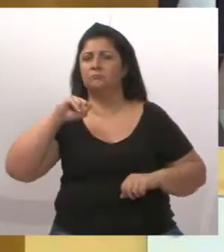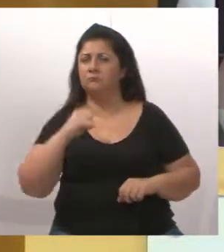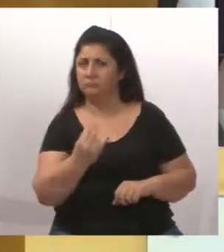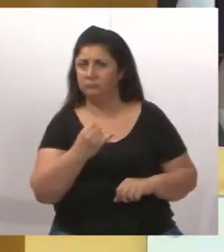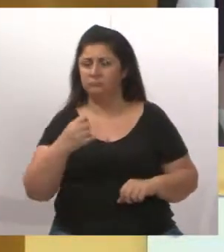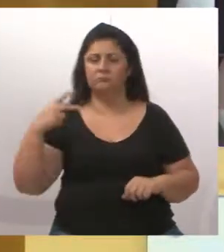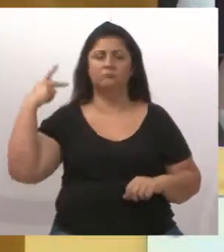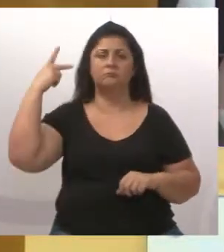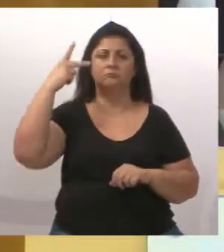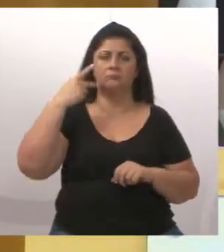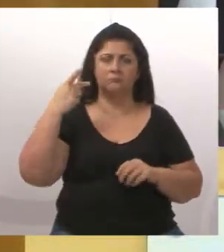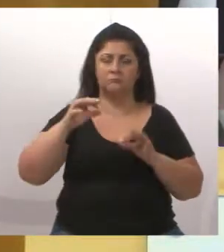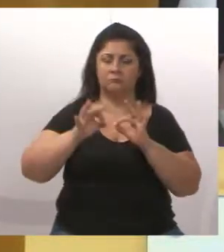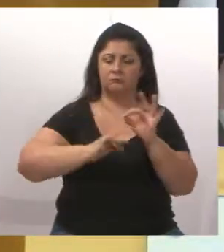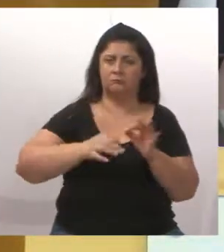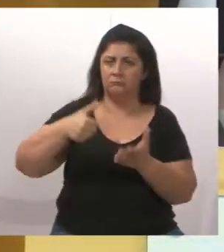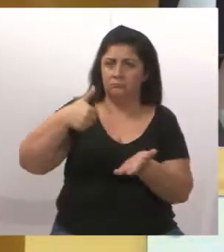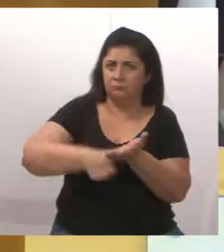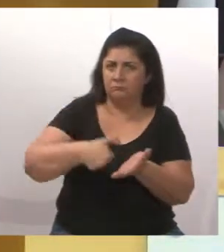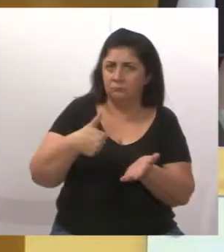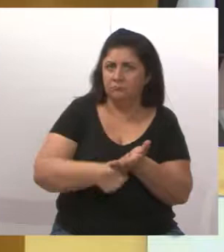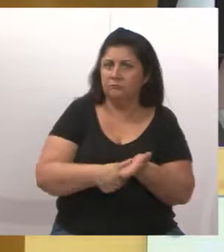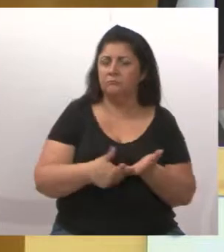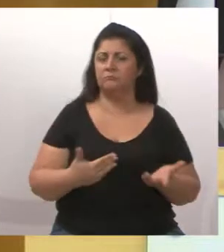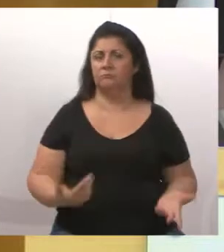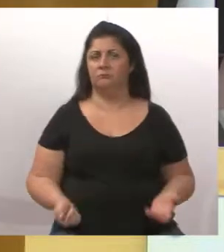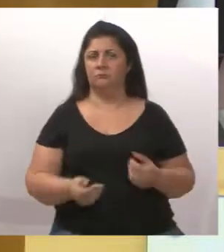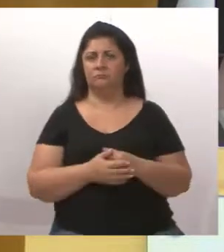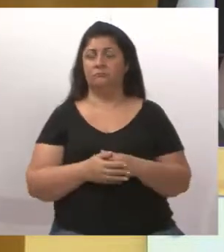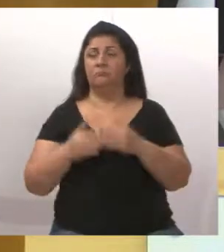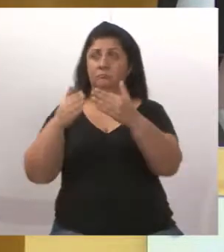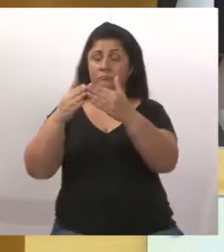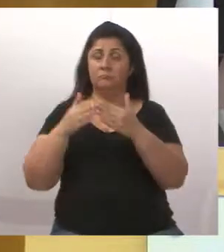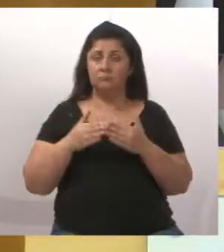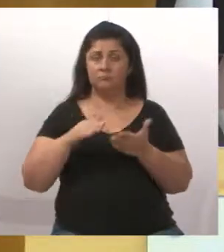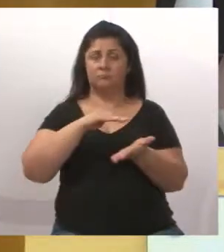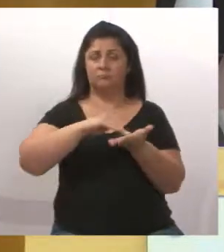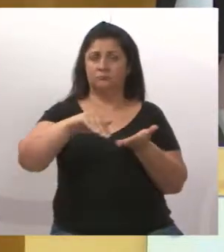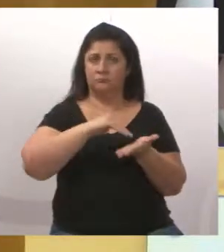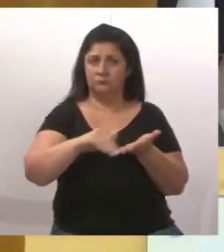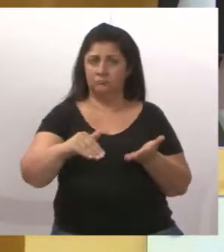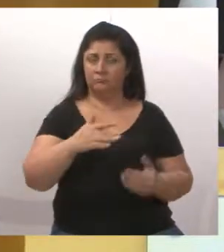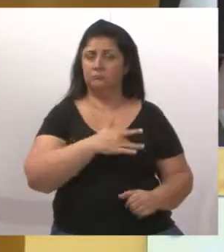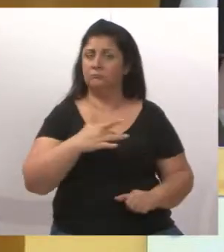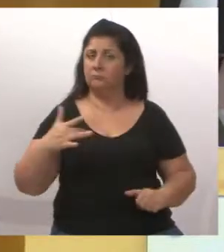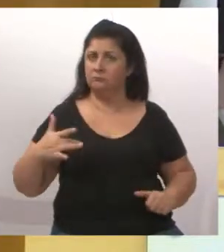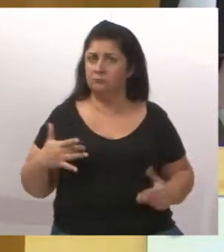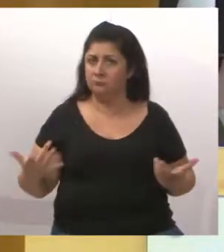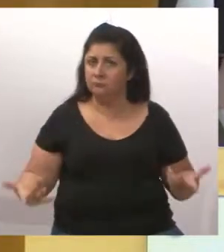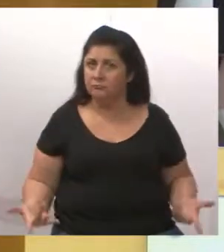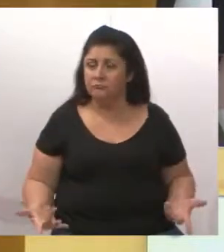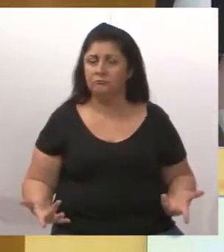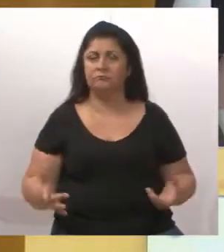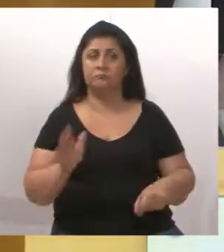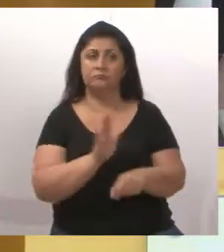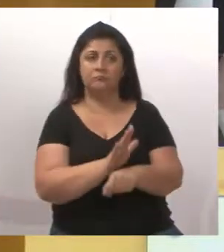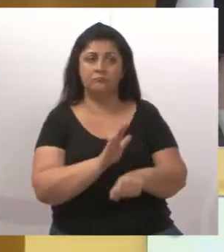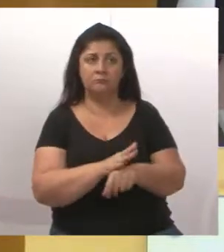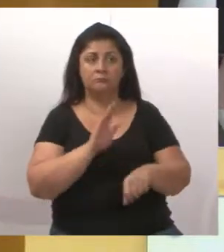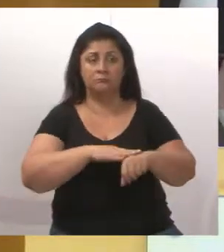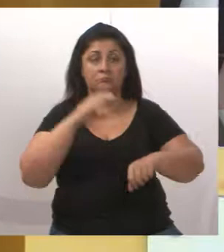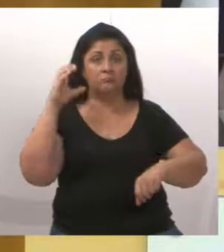documentando o pedido para que a Secretaria agilize o atendimento,